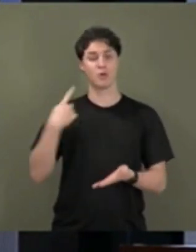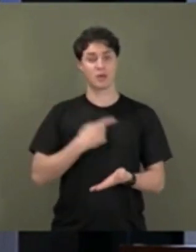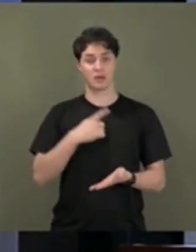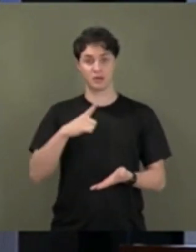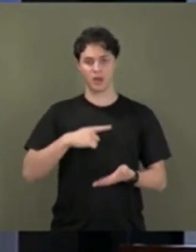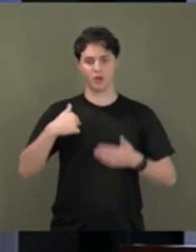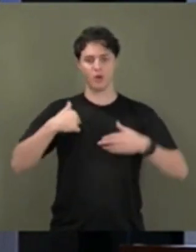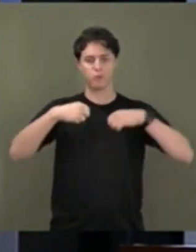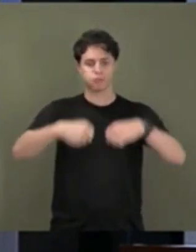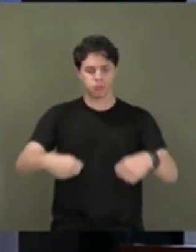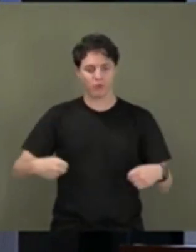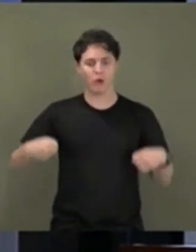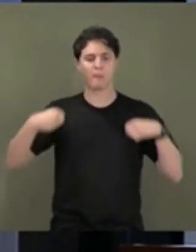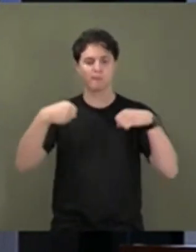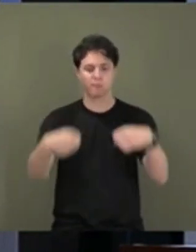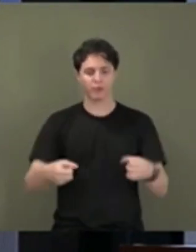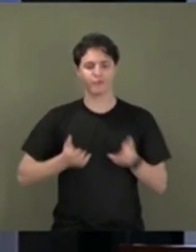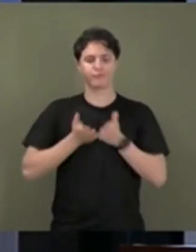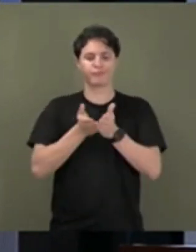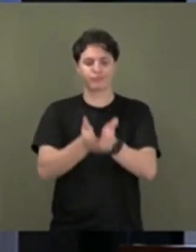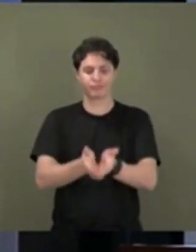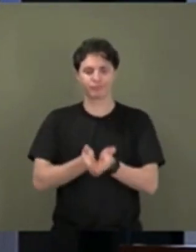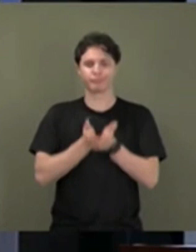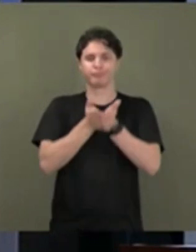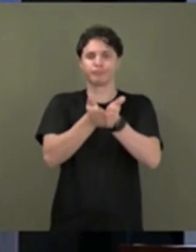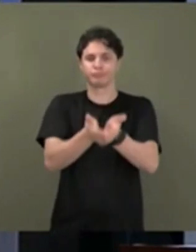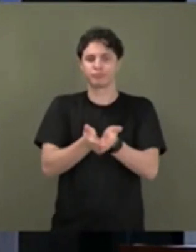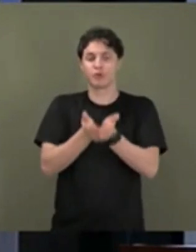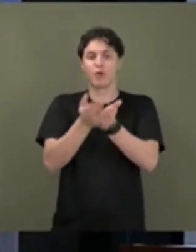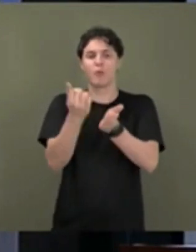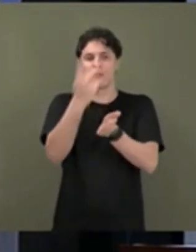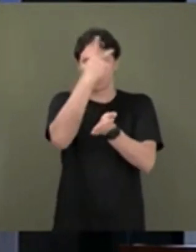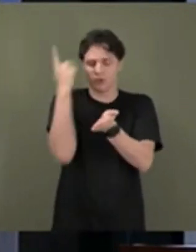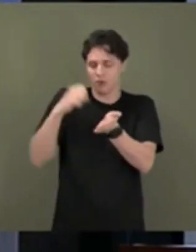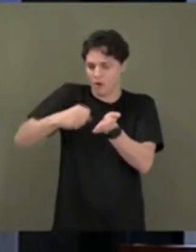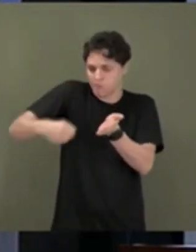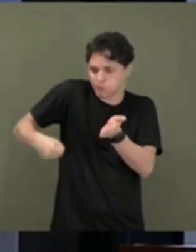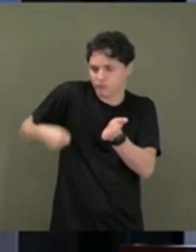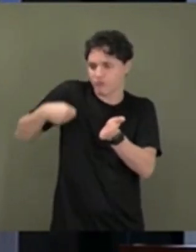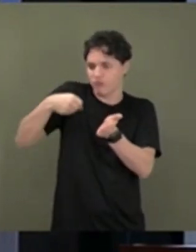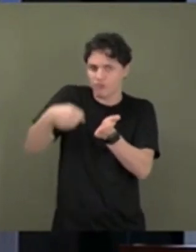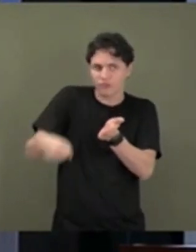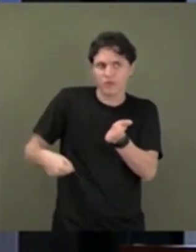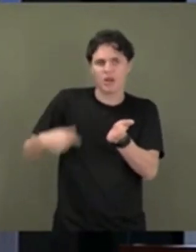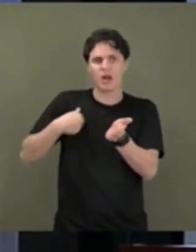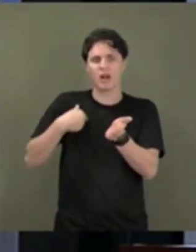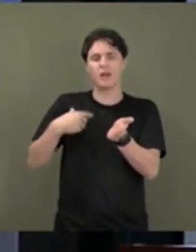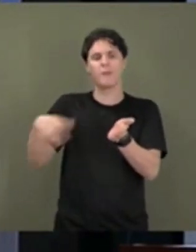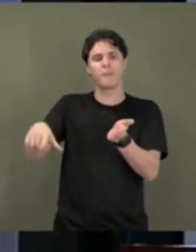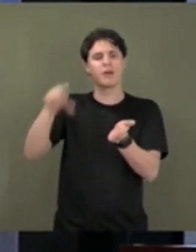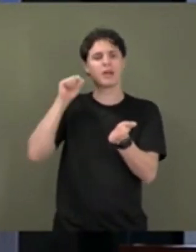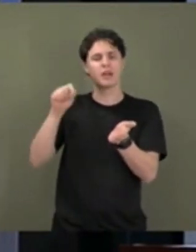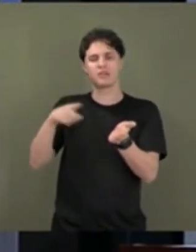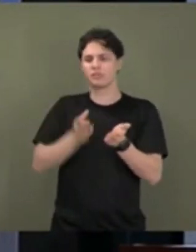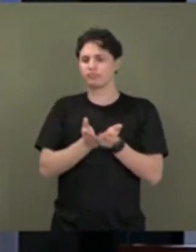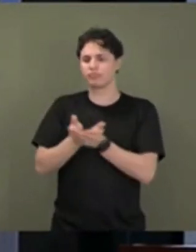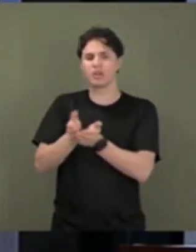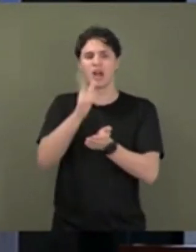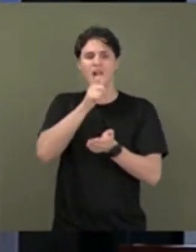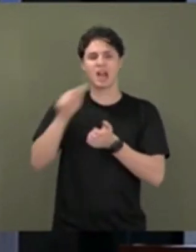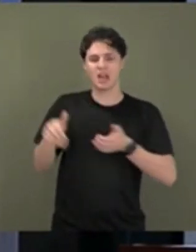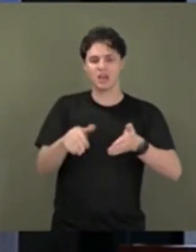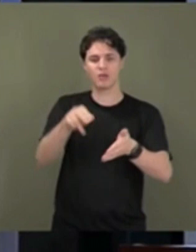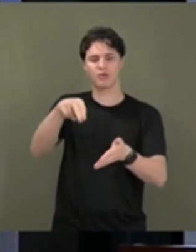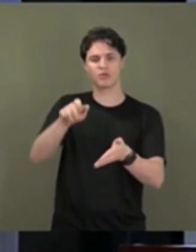canoas. E uma pessoa só remando. Eu peguei duas canoas, fui lá para o Rio Negro e tentei